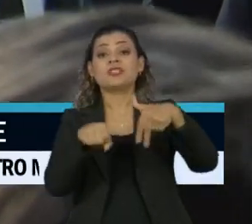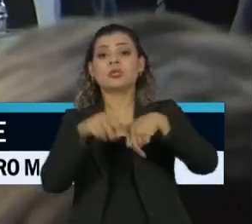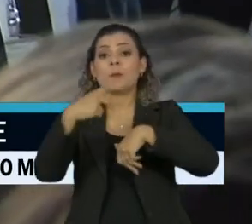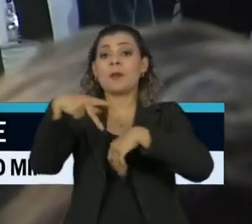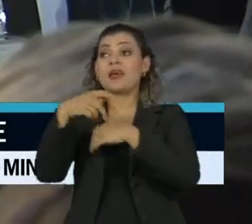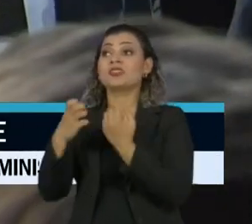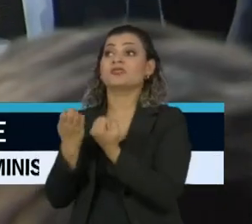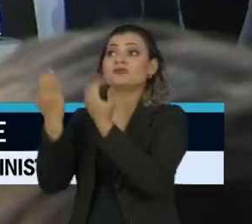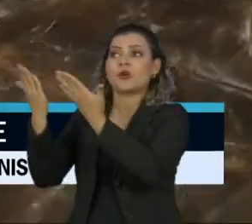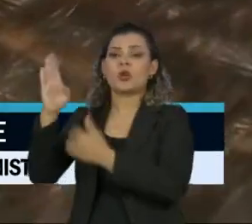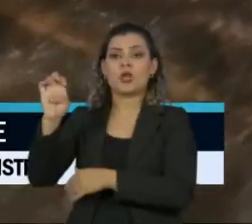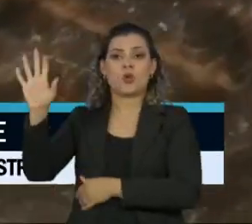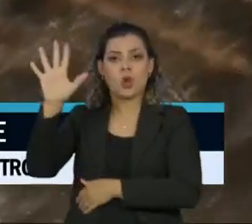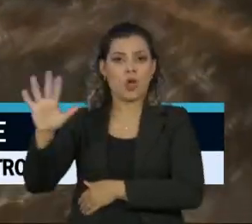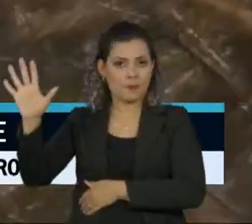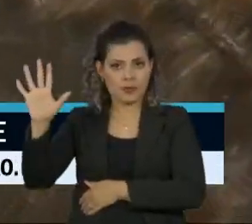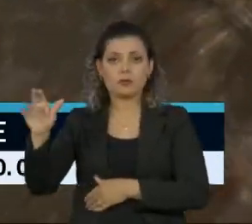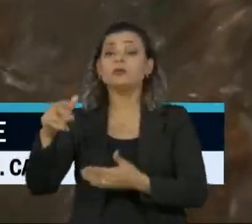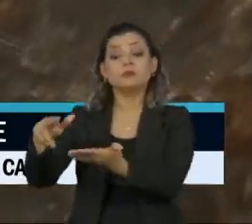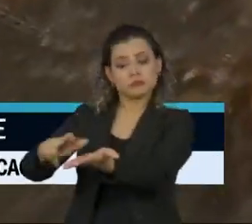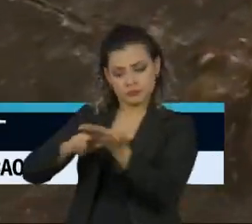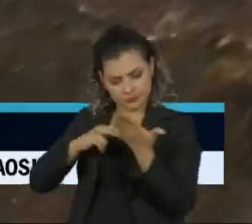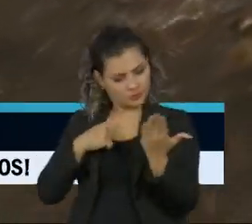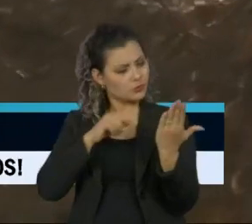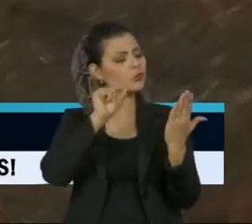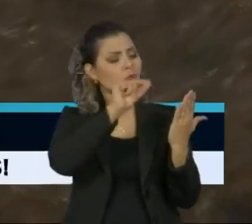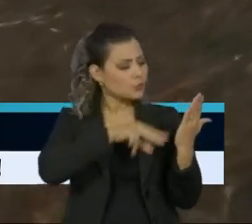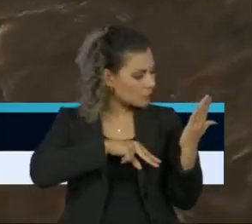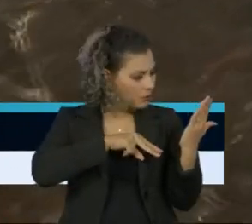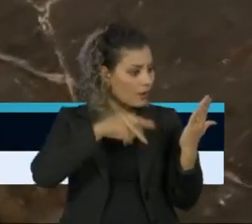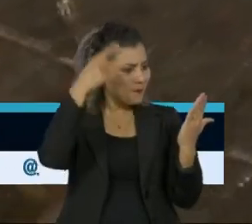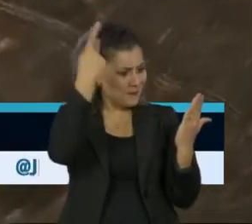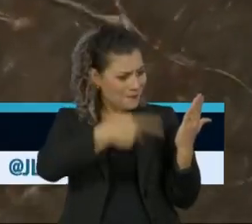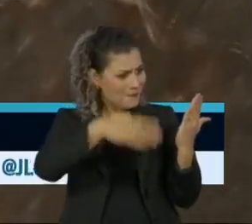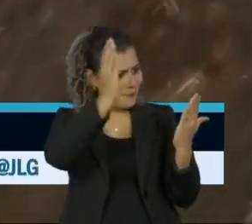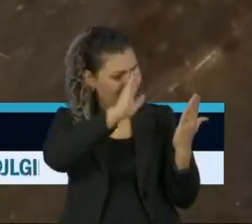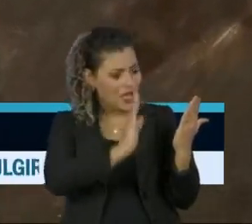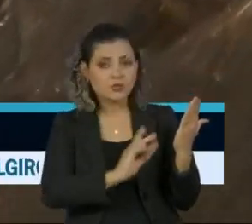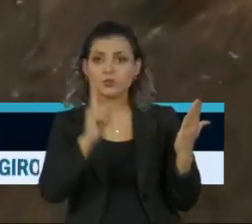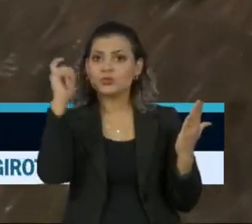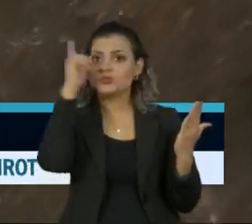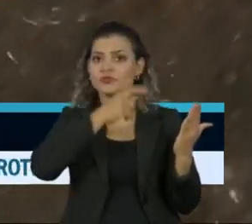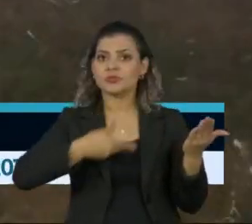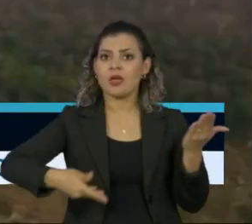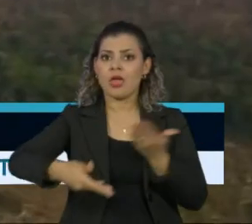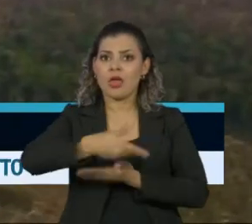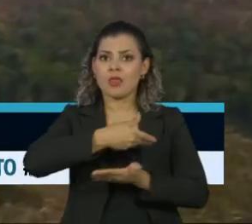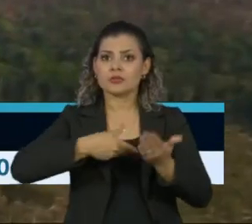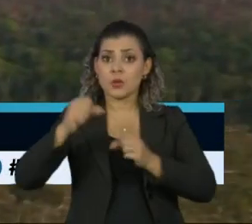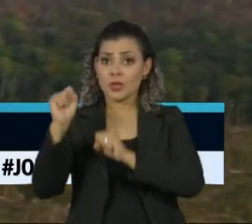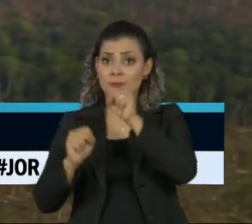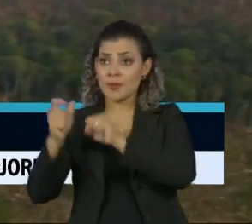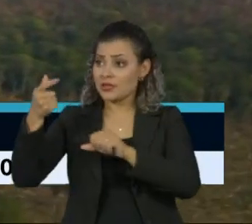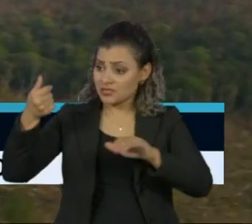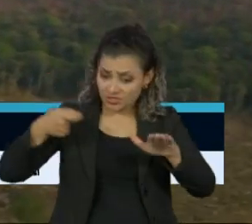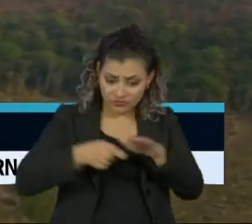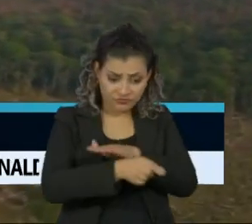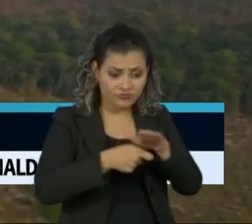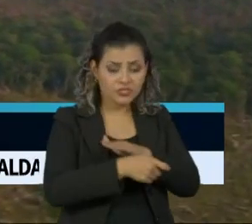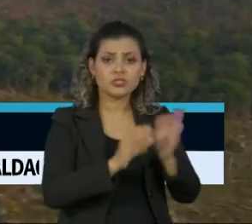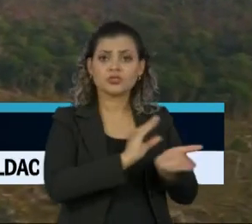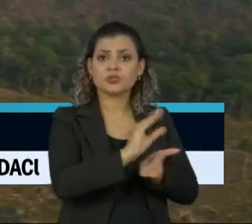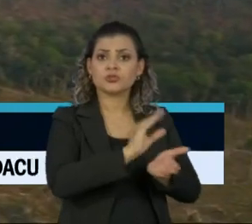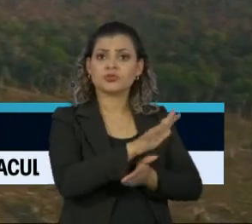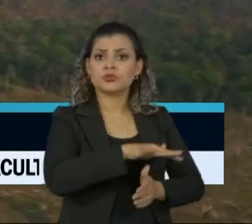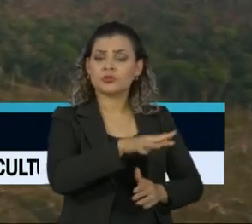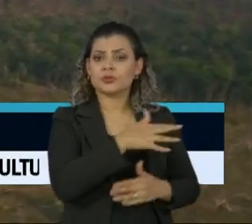europeus. O recado foi claro. O Brasil está tornando cada vez mais difícil para empresas e investidores atender